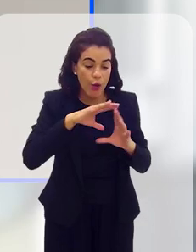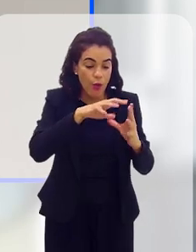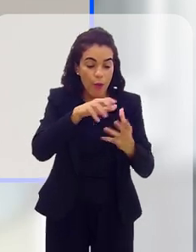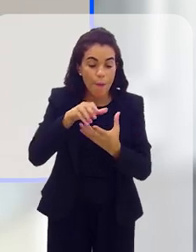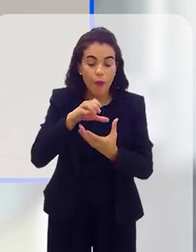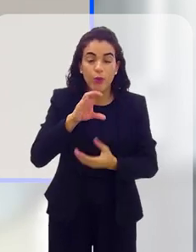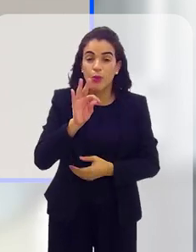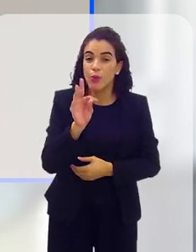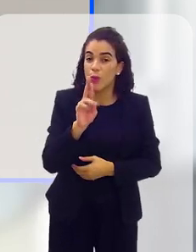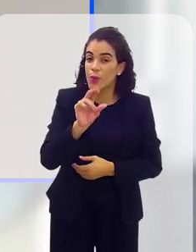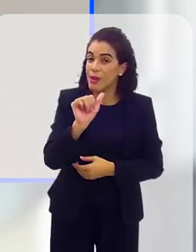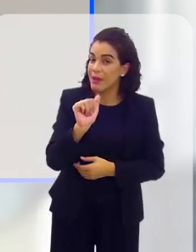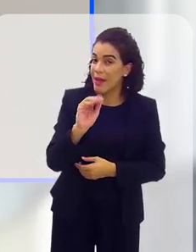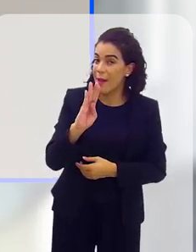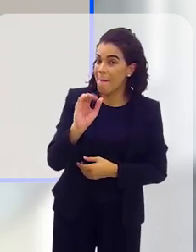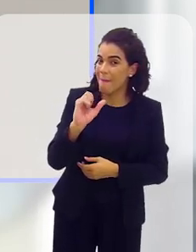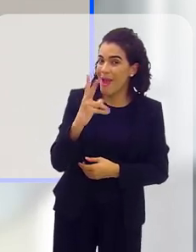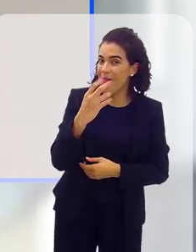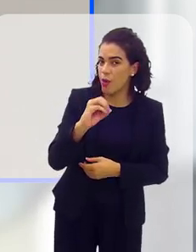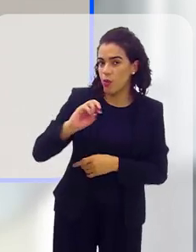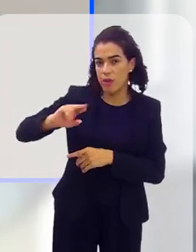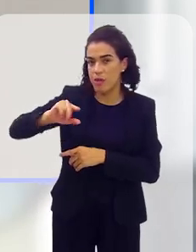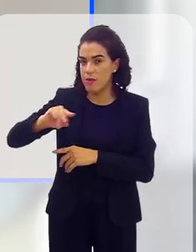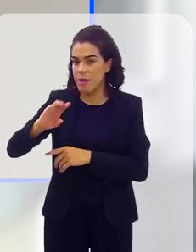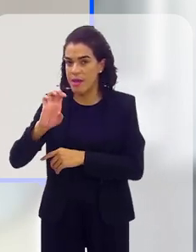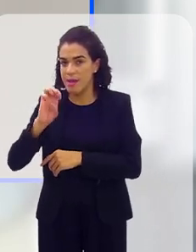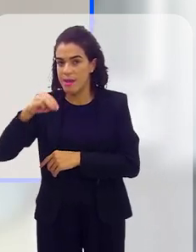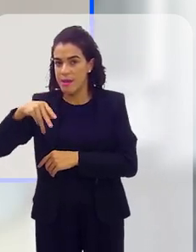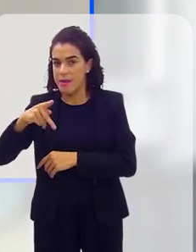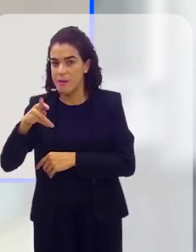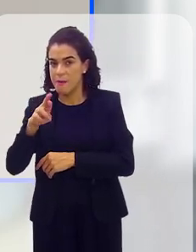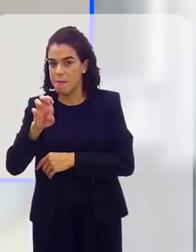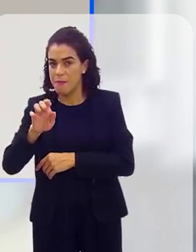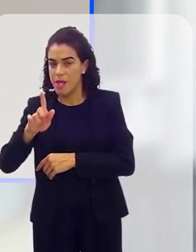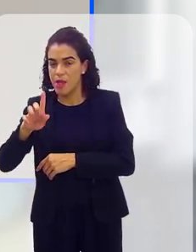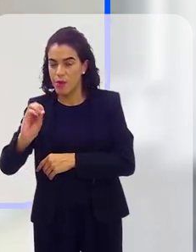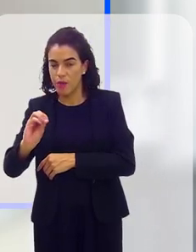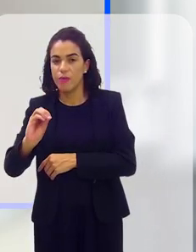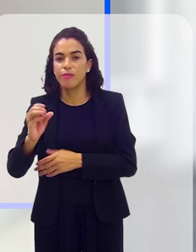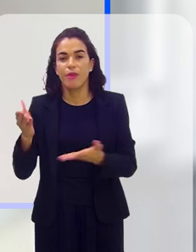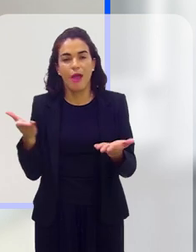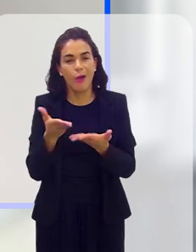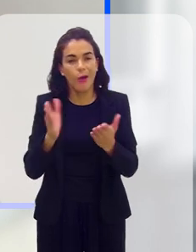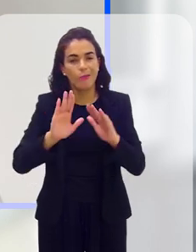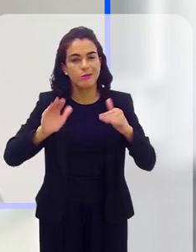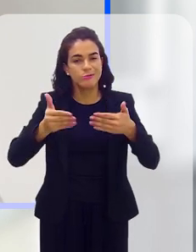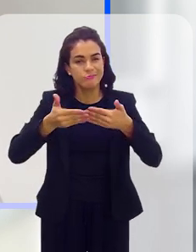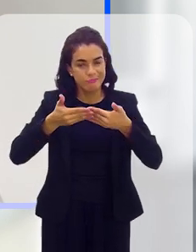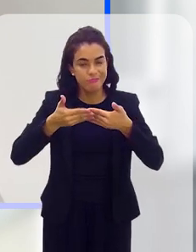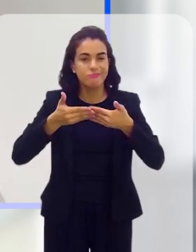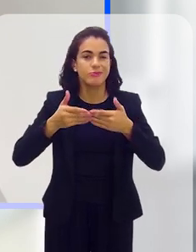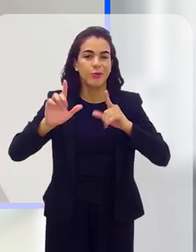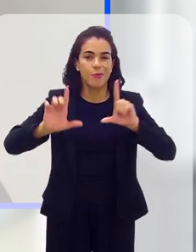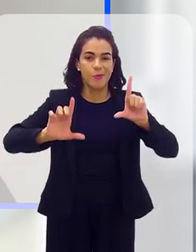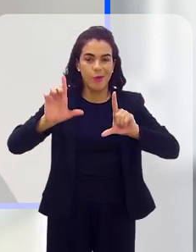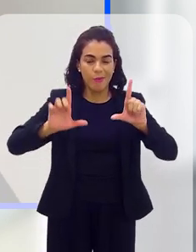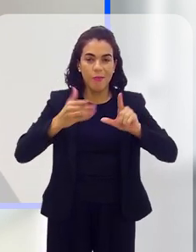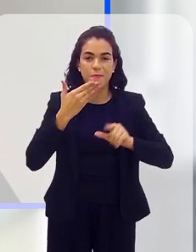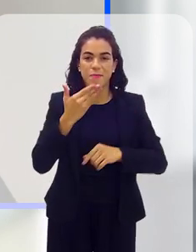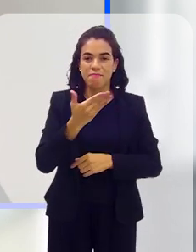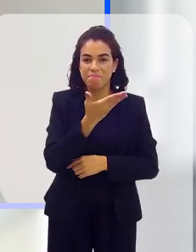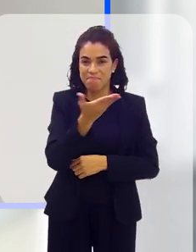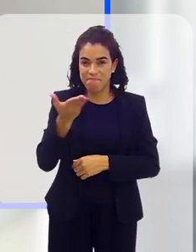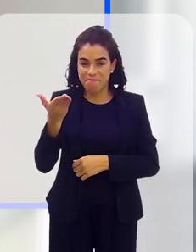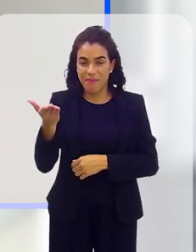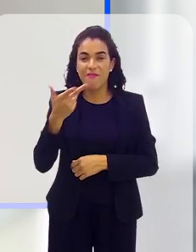inspecionar o mundo do trabalho, não apenas o mundo do emprego. Maravilha. Para a gente terminar, Márcia